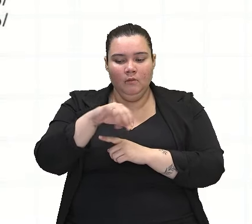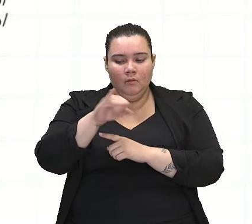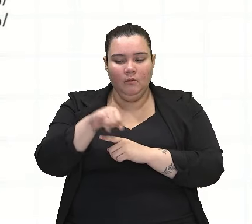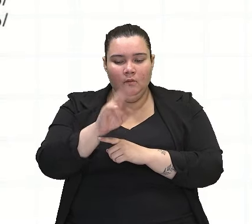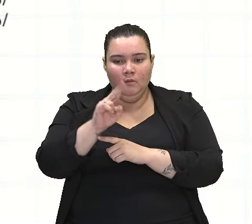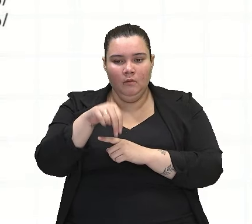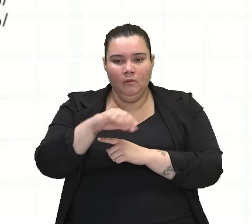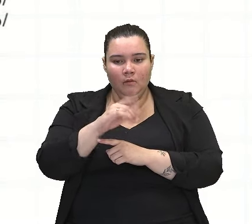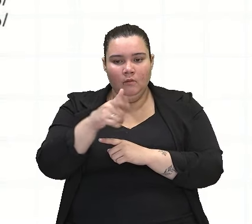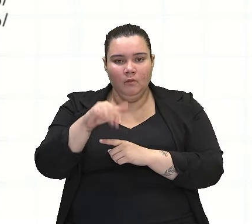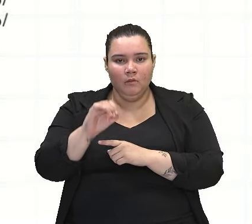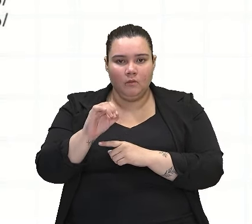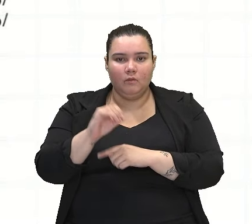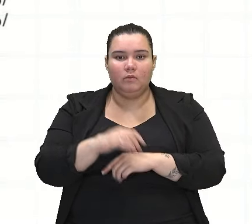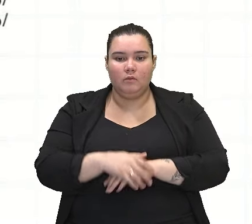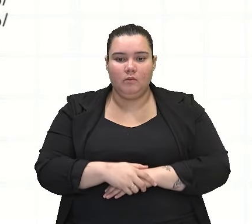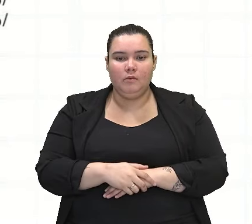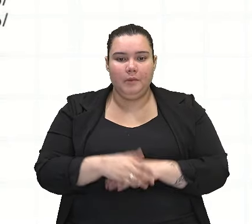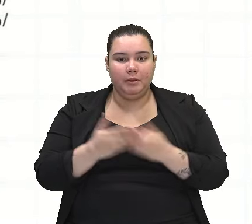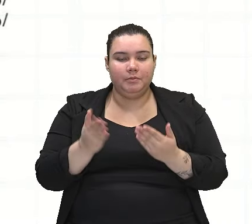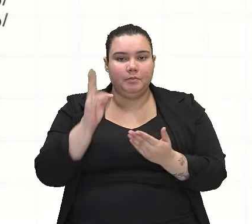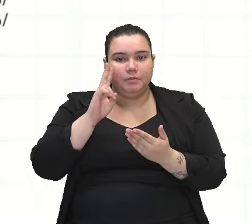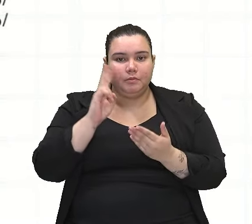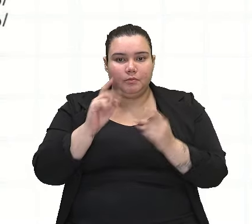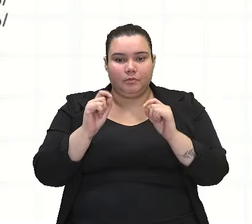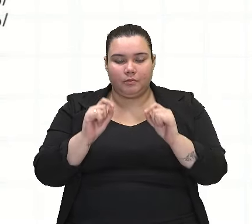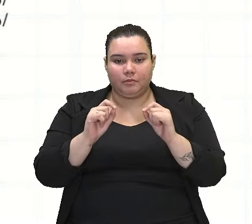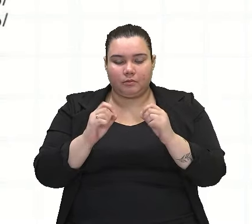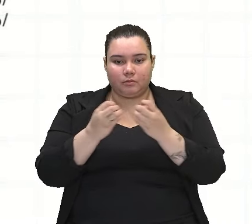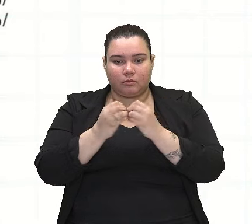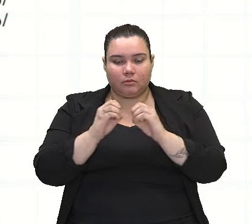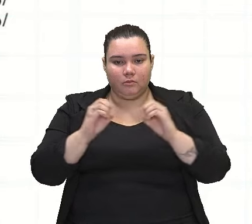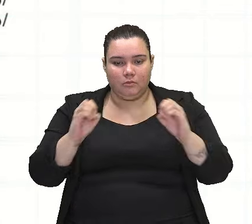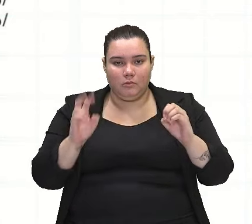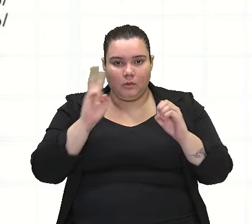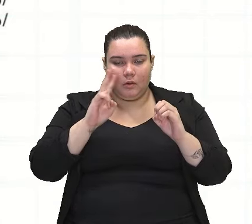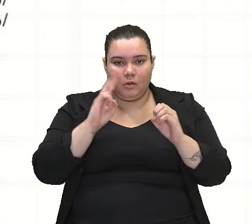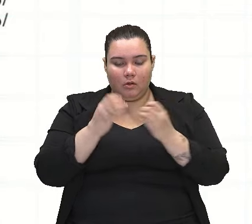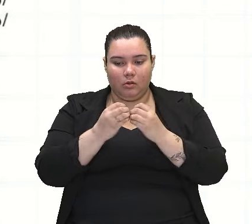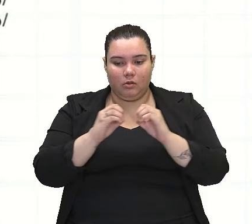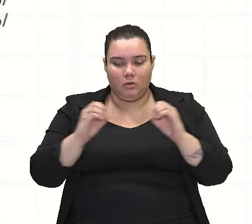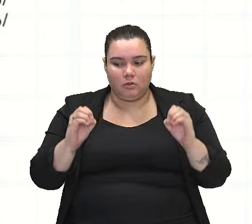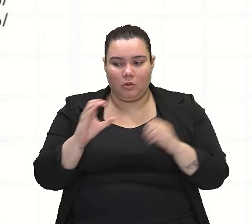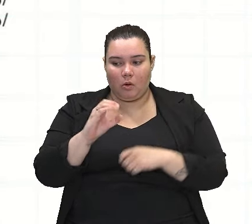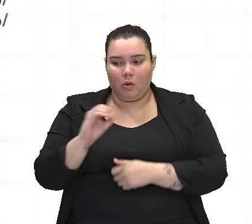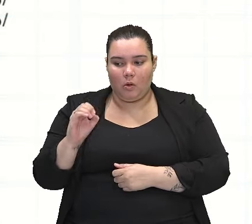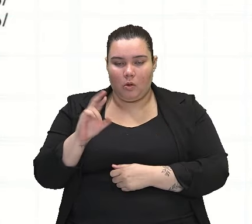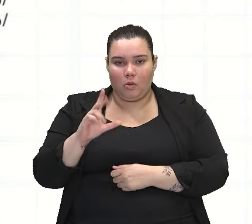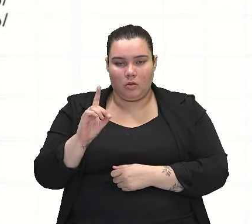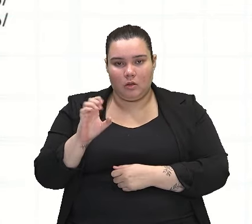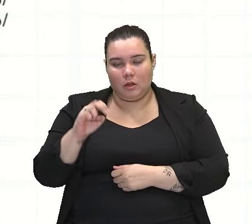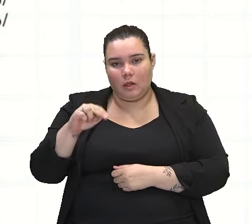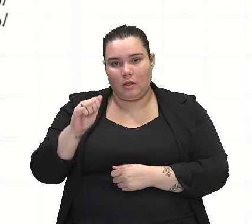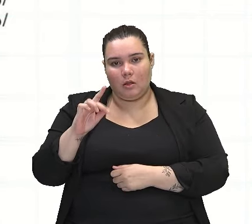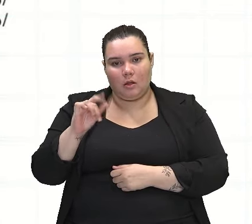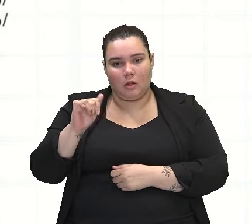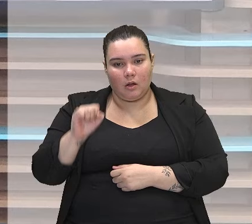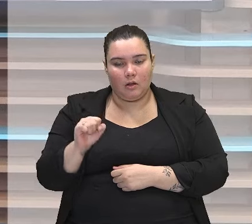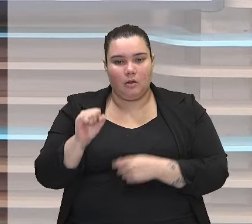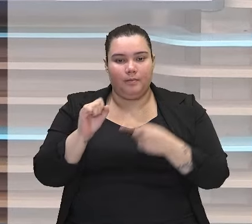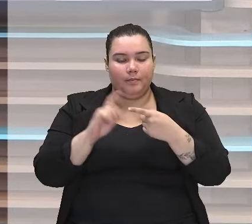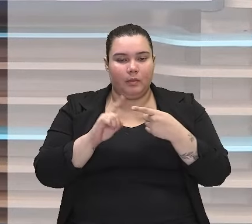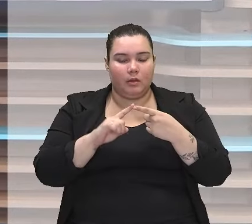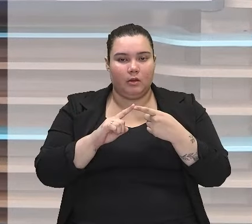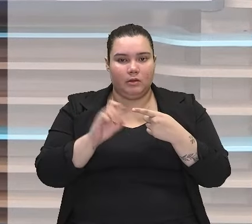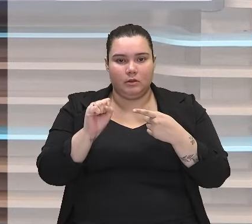ok? E aí, claro, a gente vai lembrar das orações coordenadas sindéticas, orações coordenadas assindéticas, lembram? Percebam que